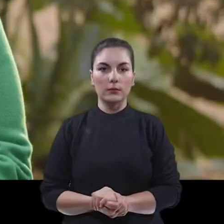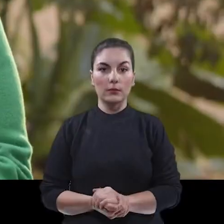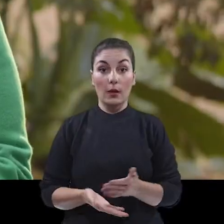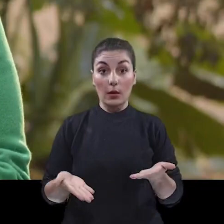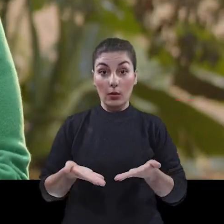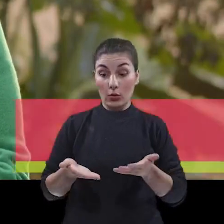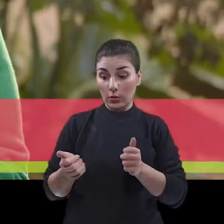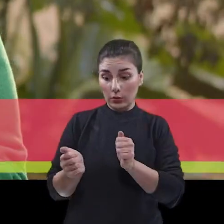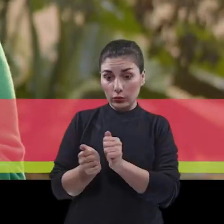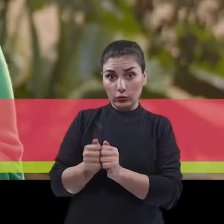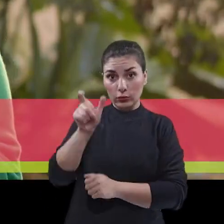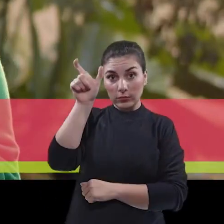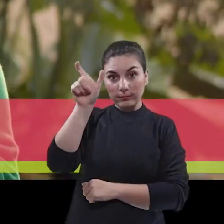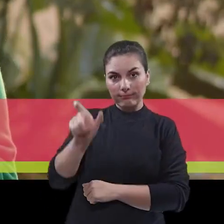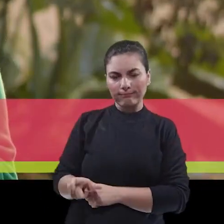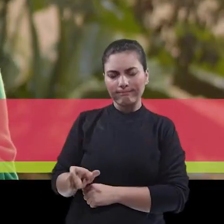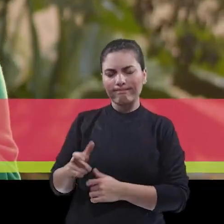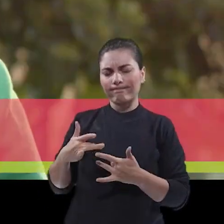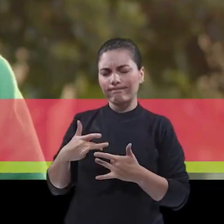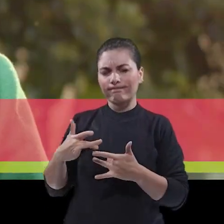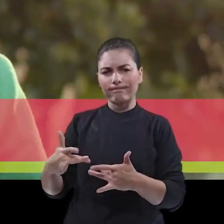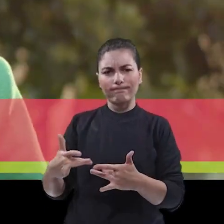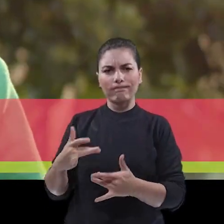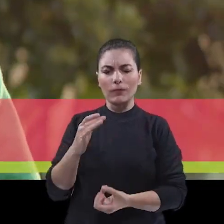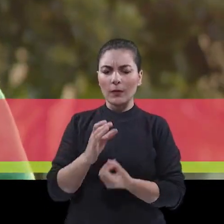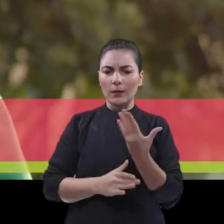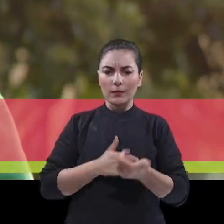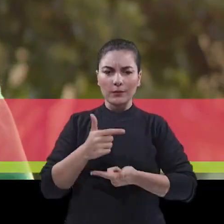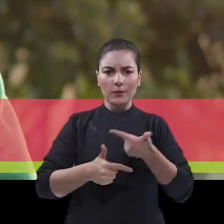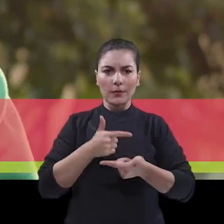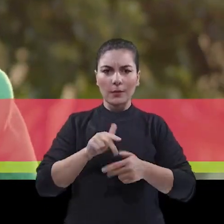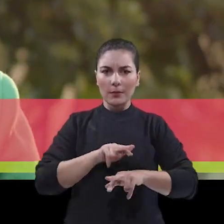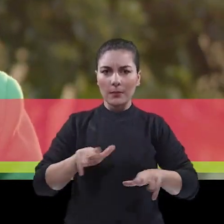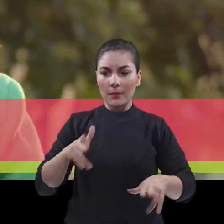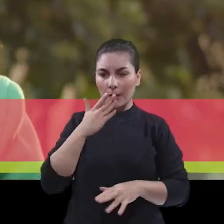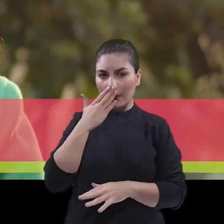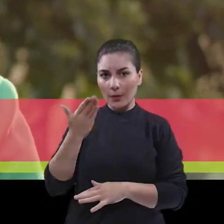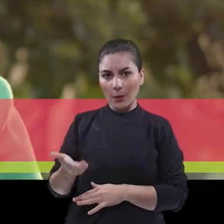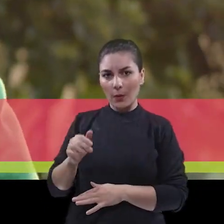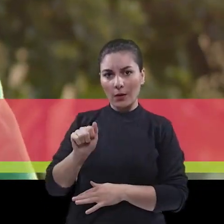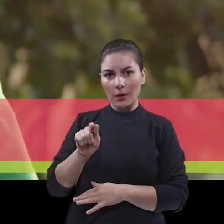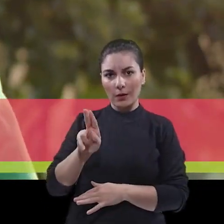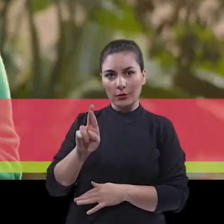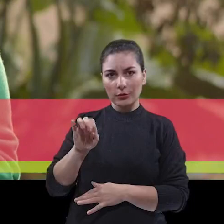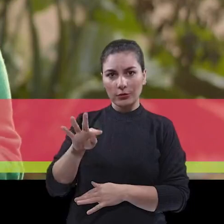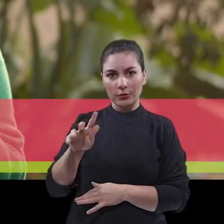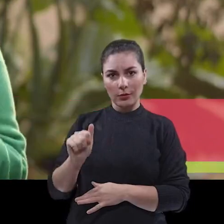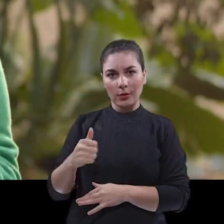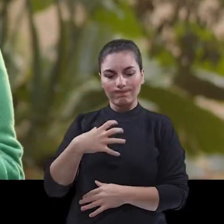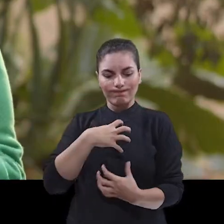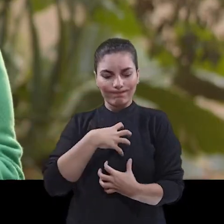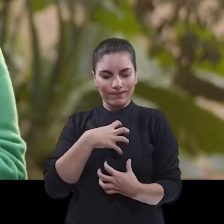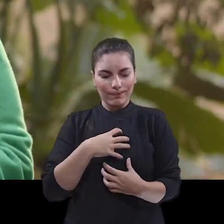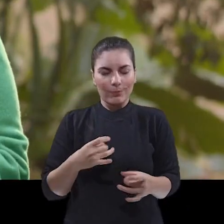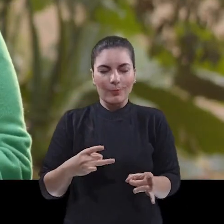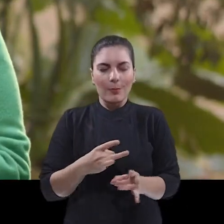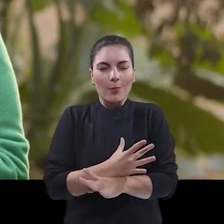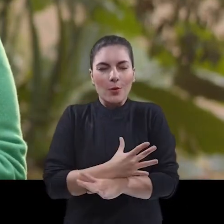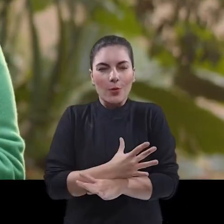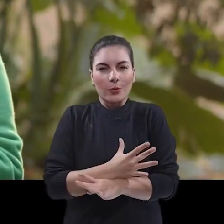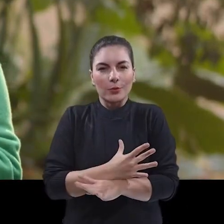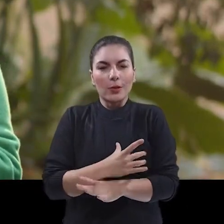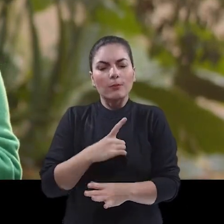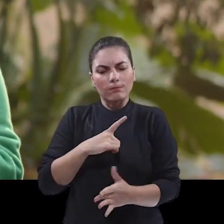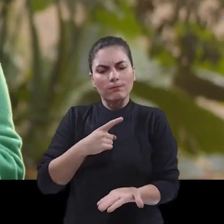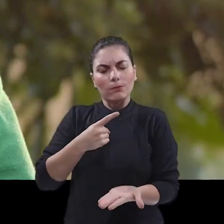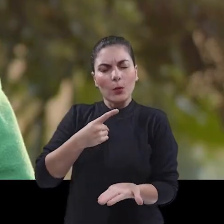Com a agenda, o Rio Grande do Sul tem a oportunidade de reescrever a sua história. Jamais me perdoaria não